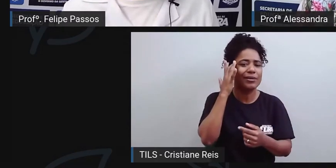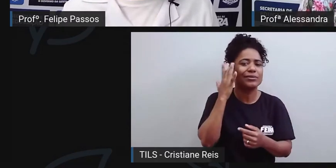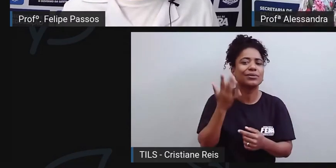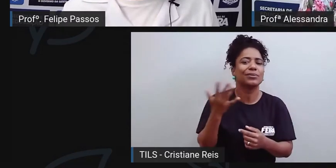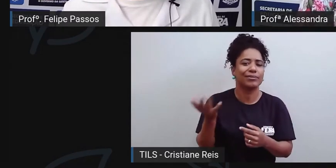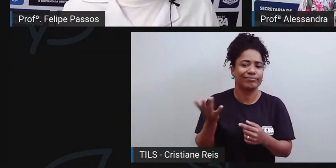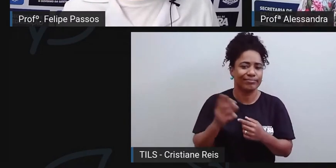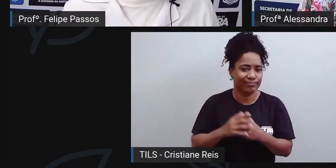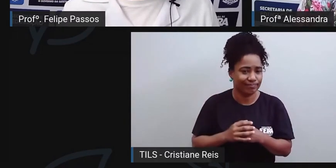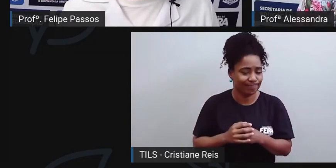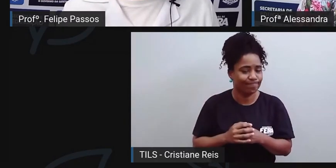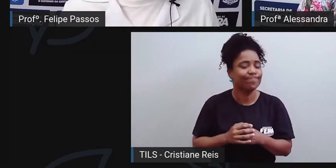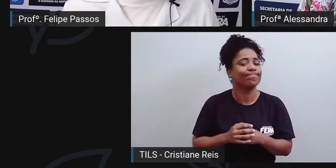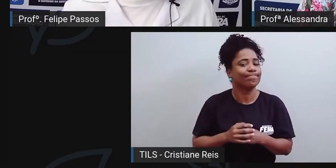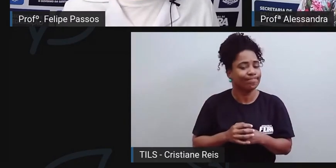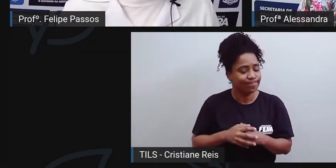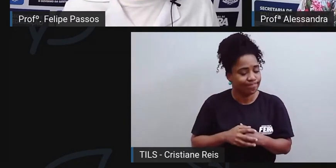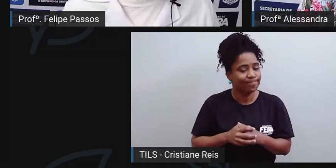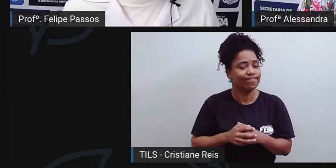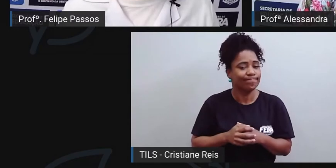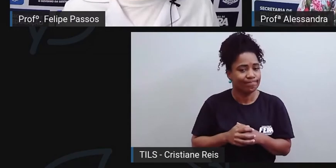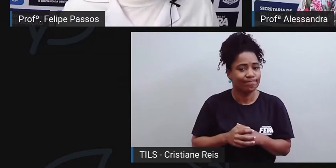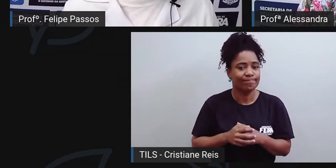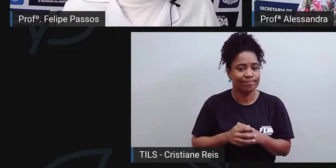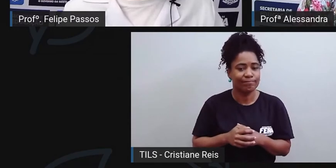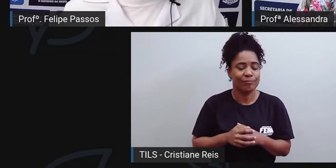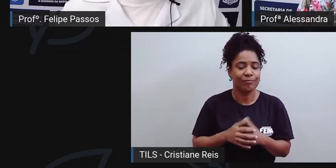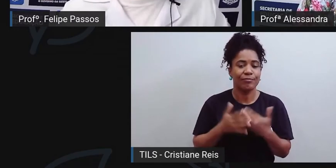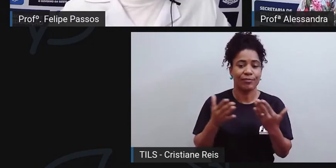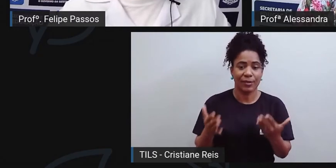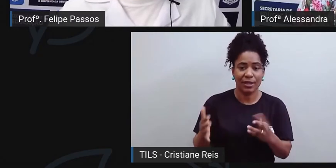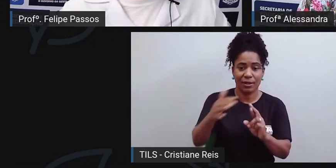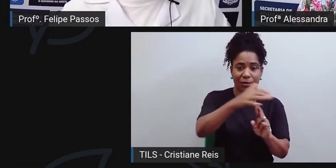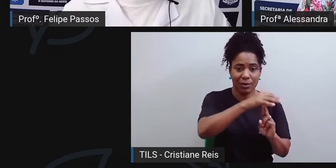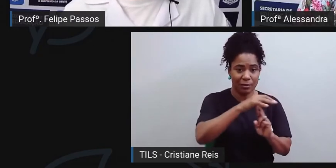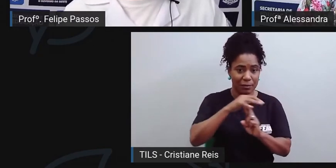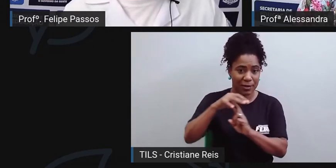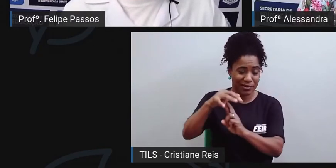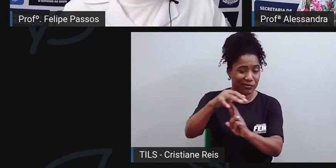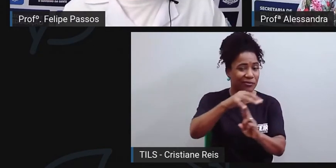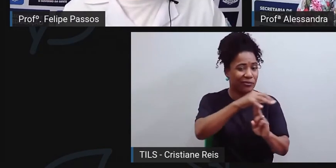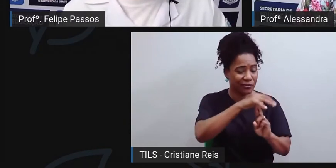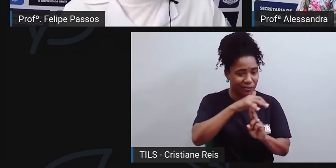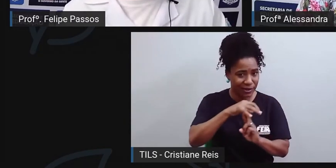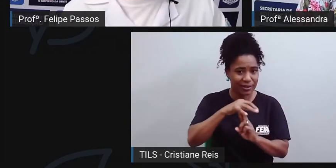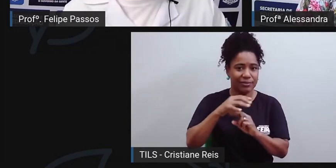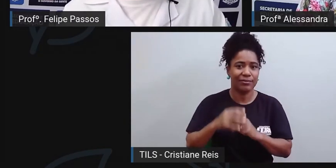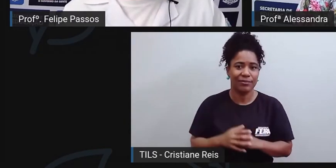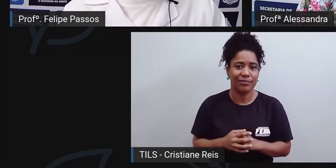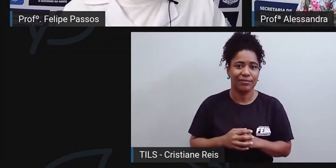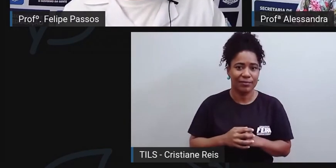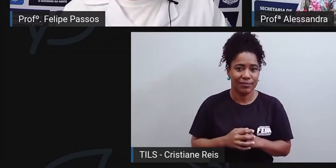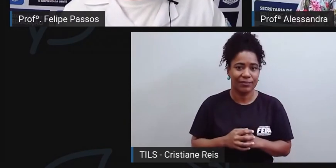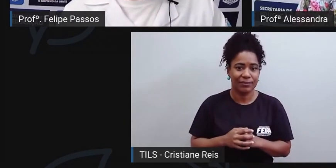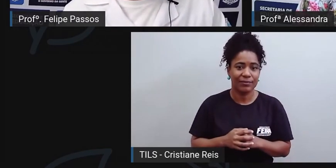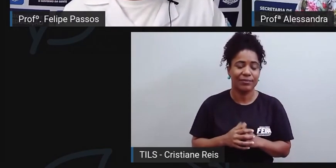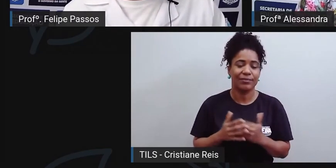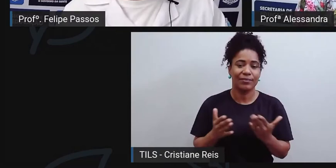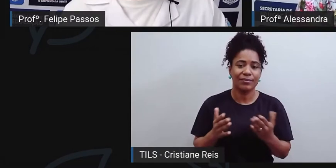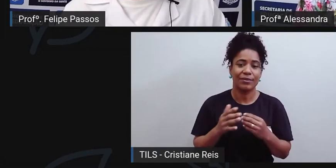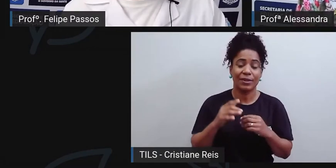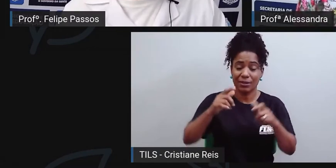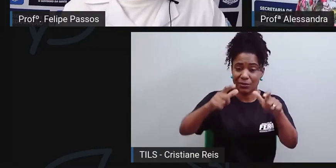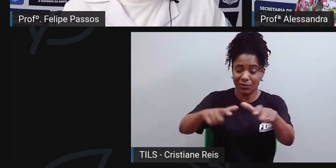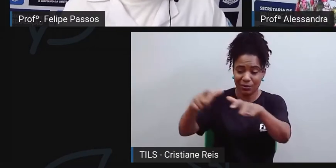Infelizmente, a feira livre, ela é, na sua grande maioria, um